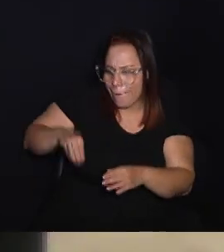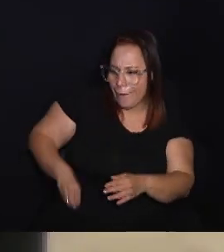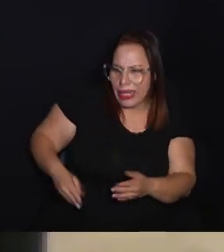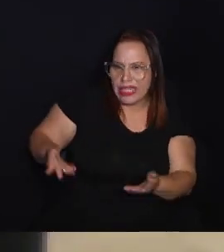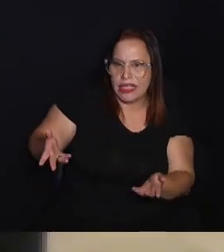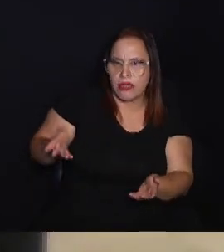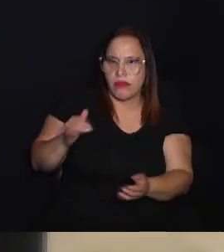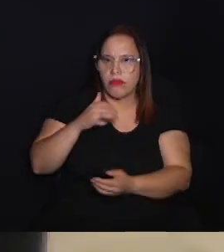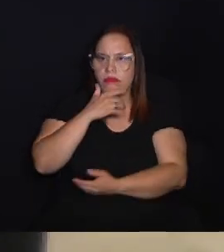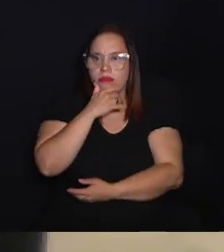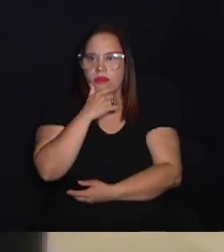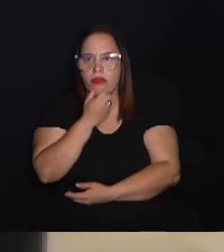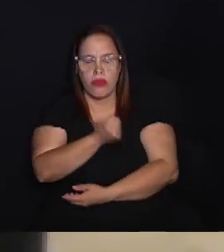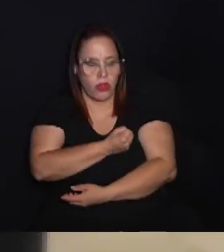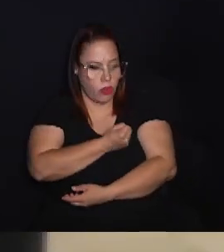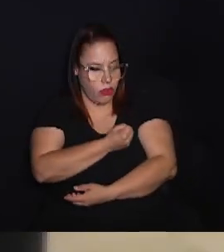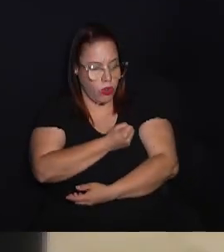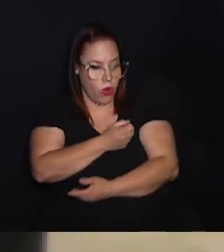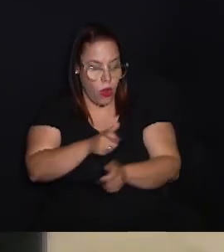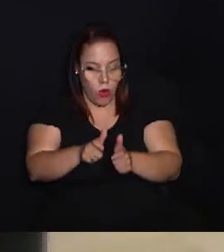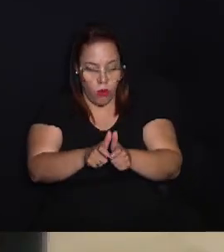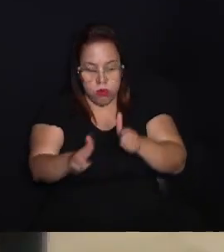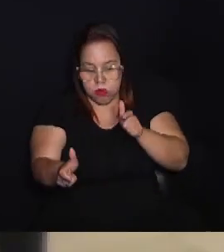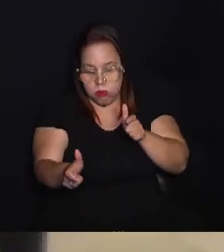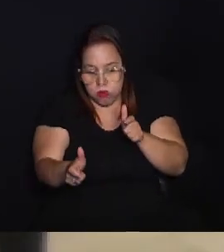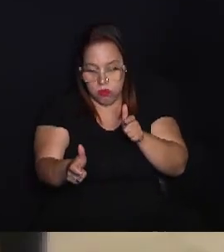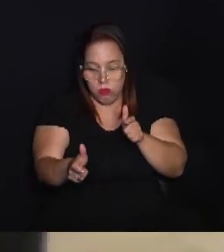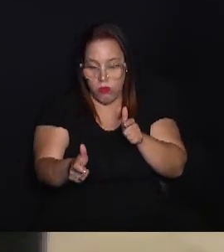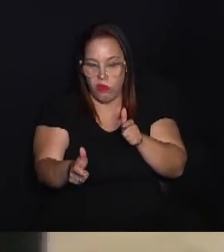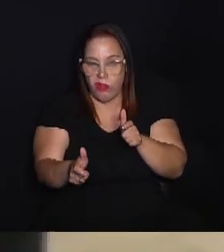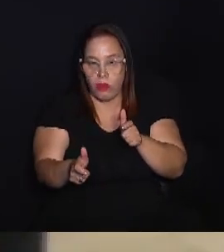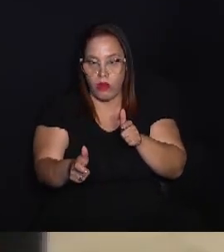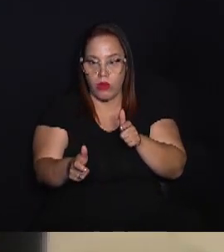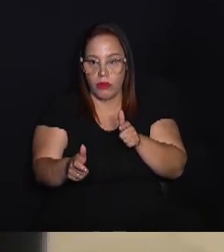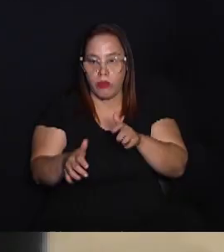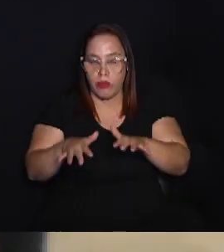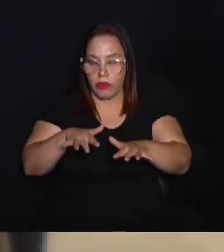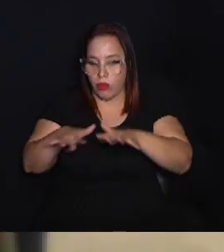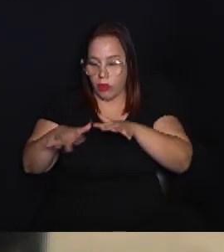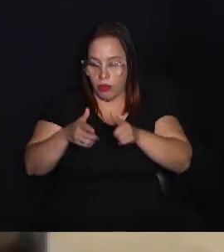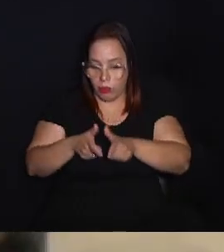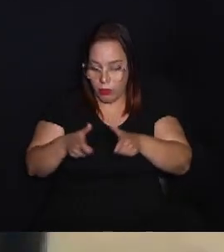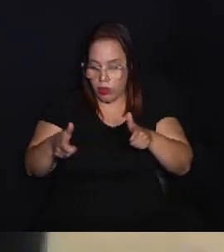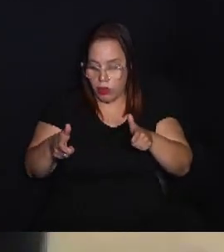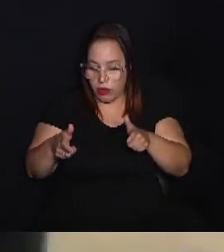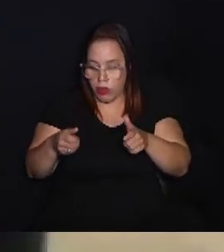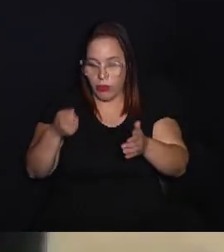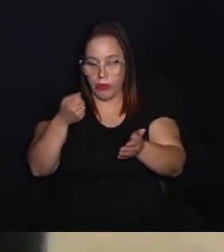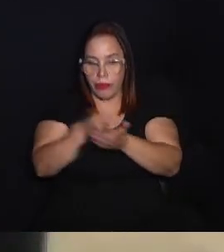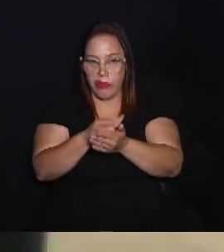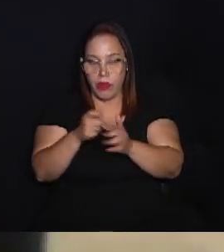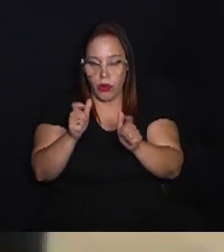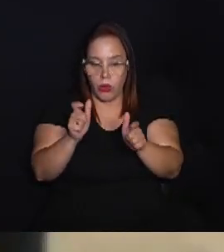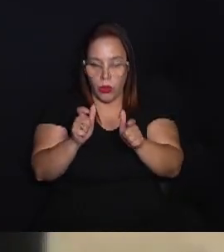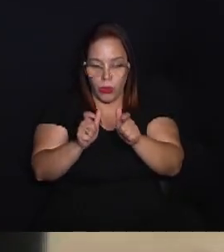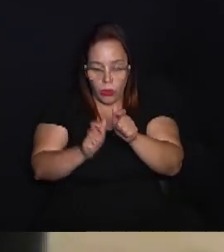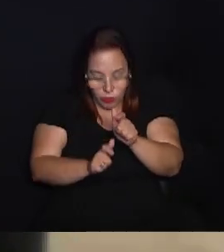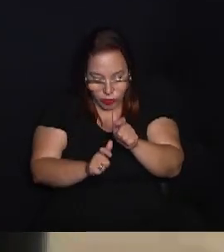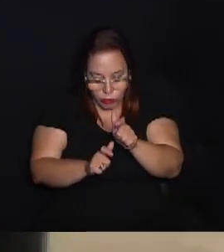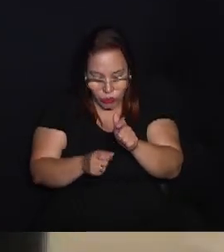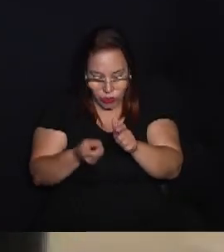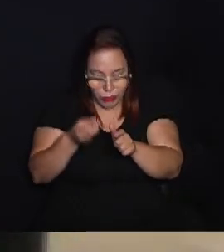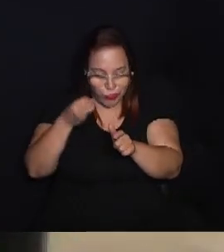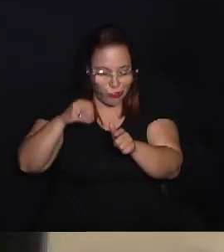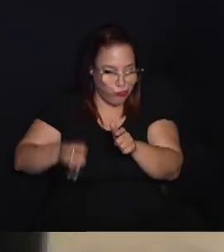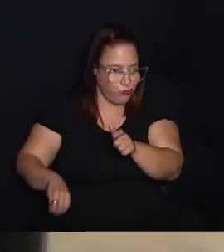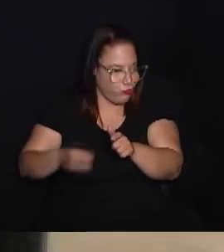bolso mesmo. Afinal, o número da população está crescendo, ou seja, tem uma demanda maior, e a oferta vem diminuindo porque